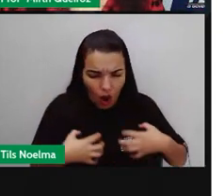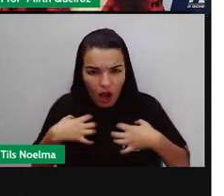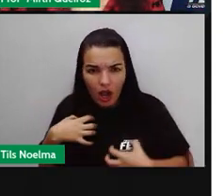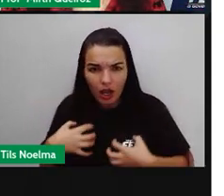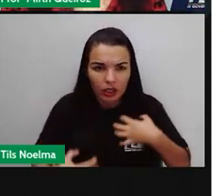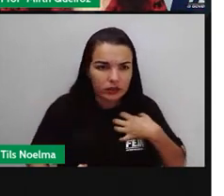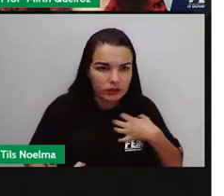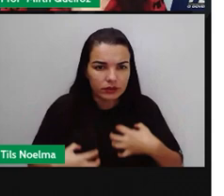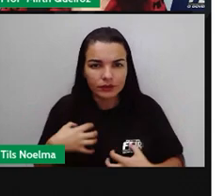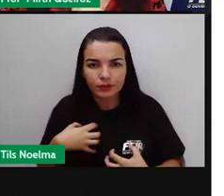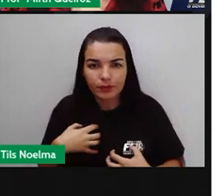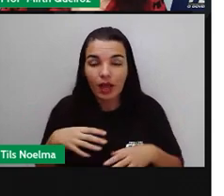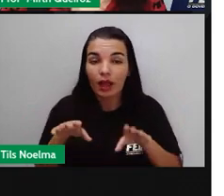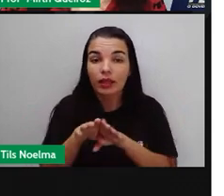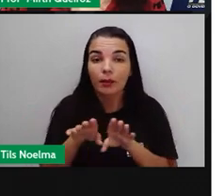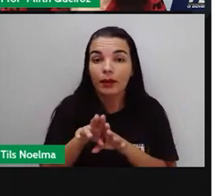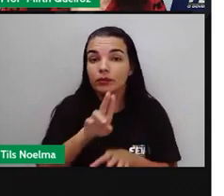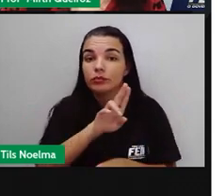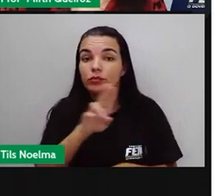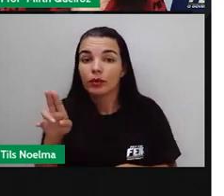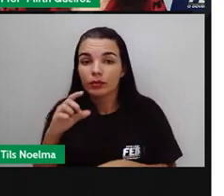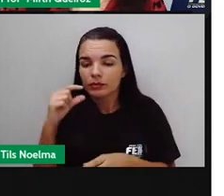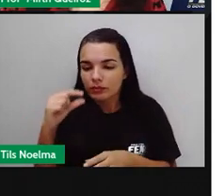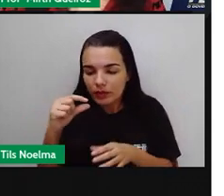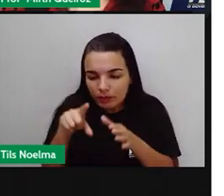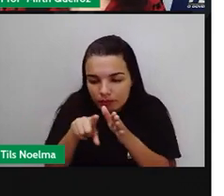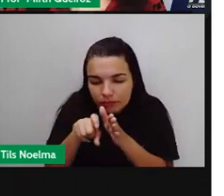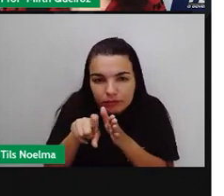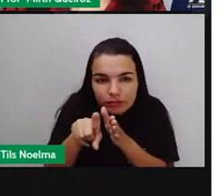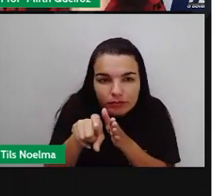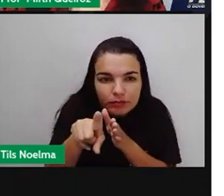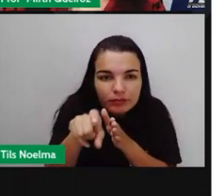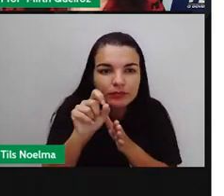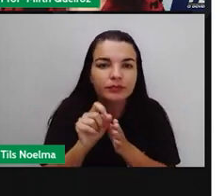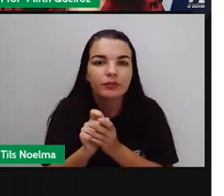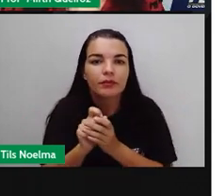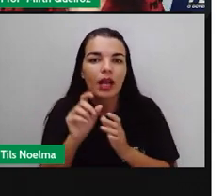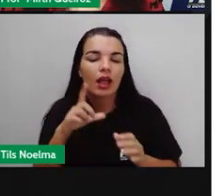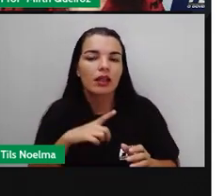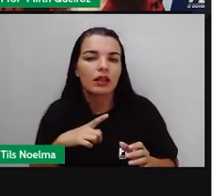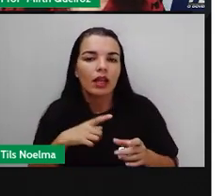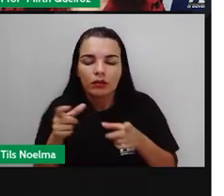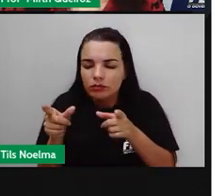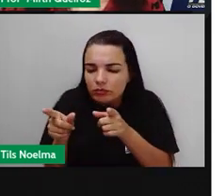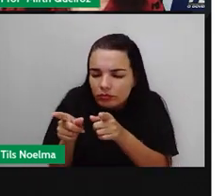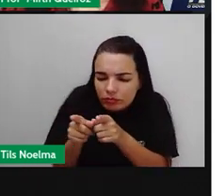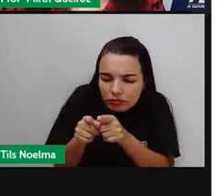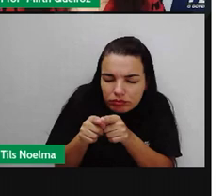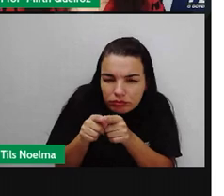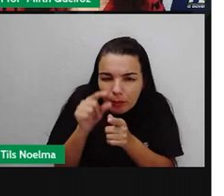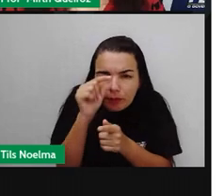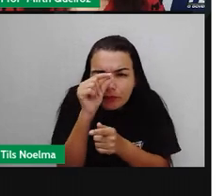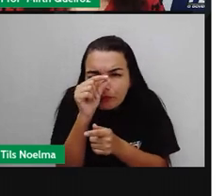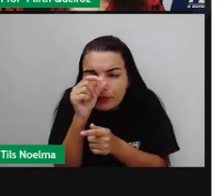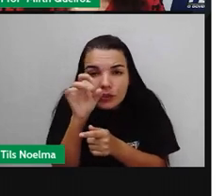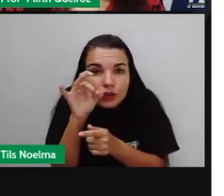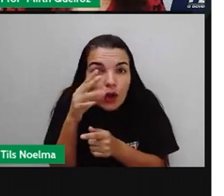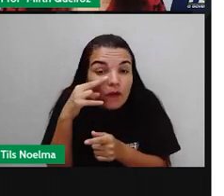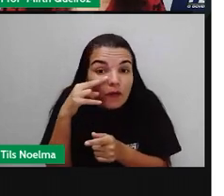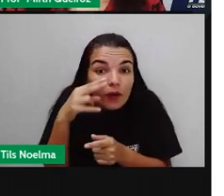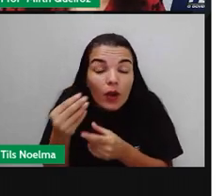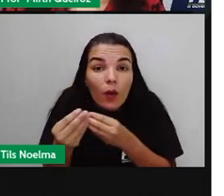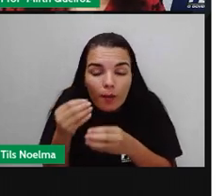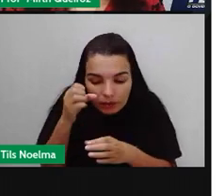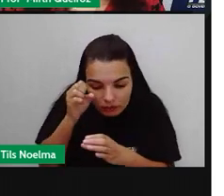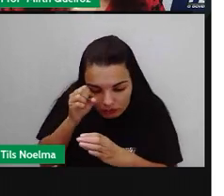Também chamados de micróbios. Apresentam geralmente dimensões tão pequenas que só podem ser vistos ao microscópio.